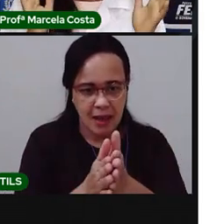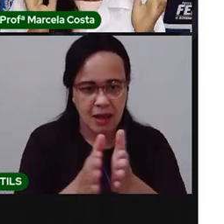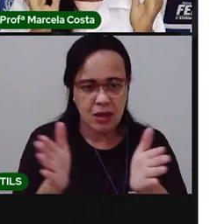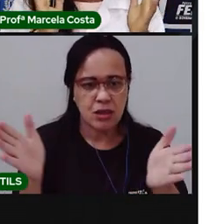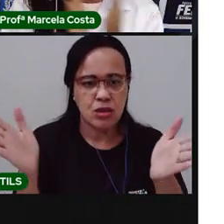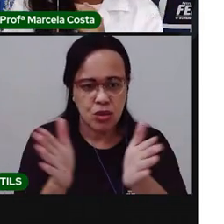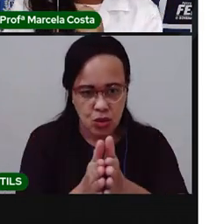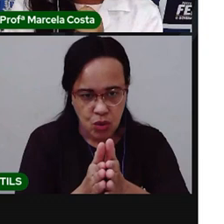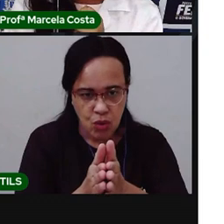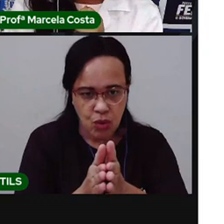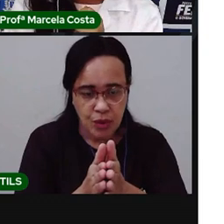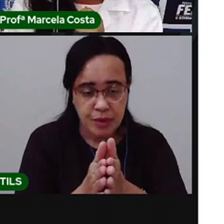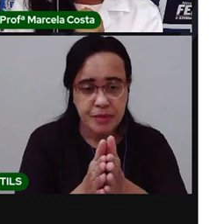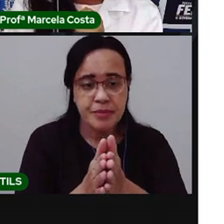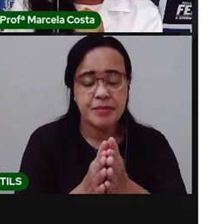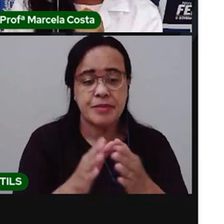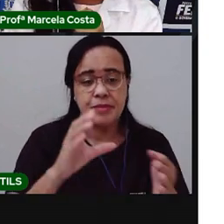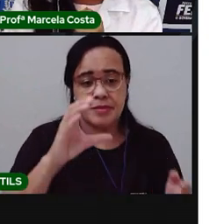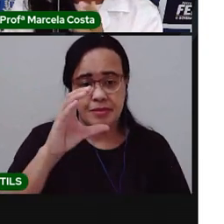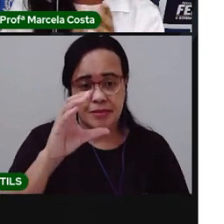Ca-noa.